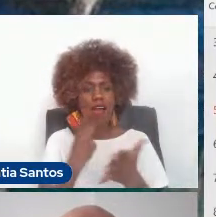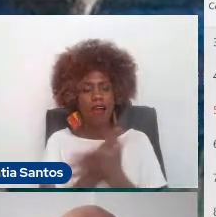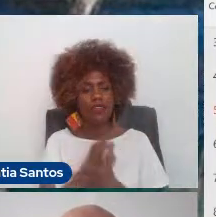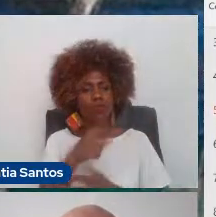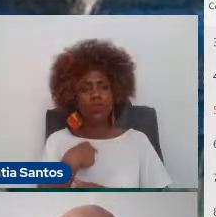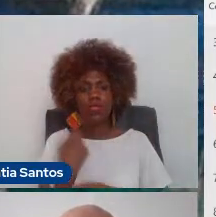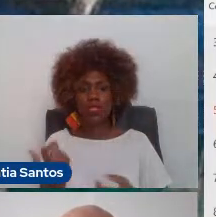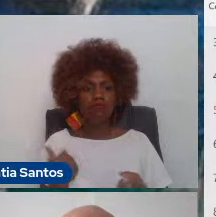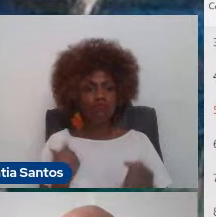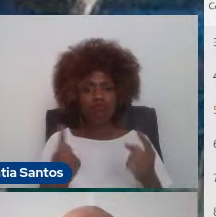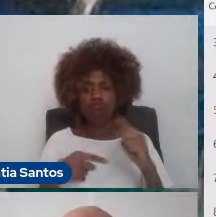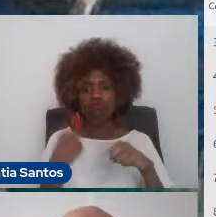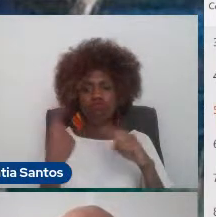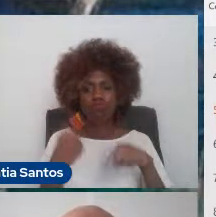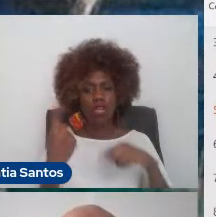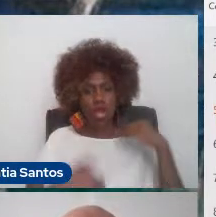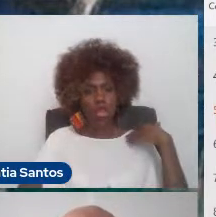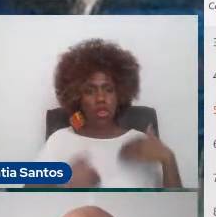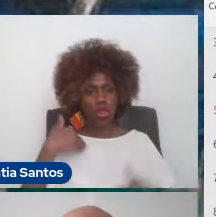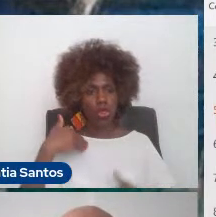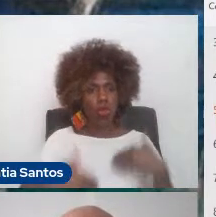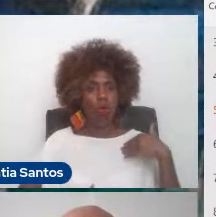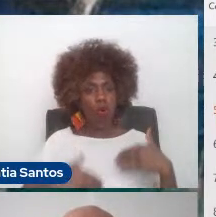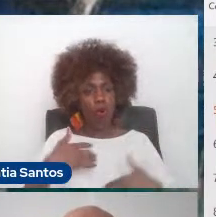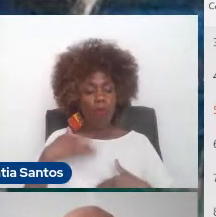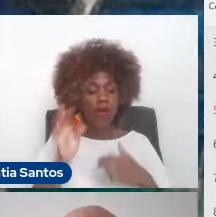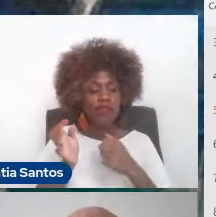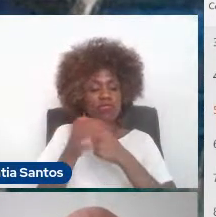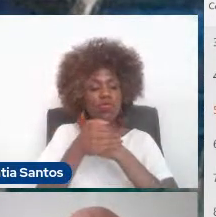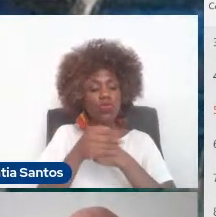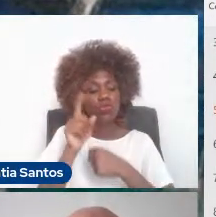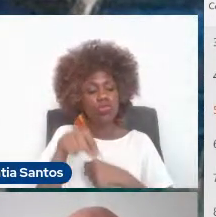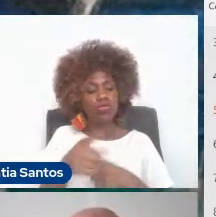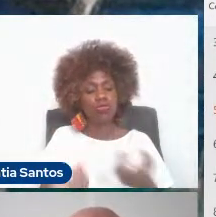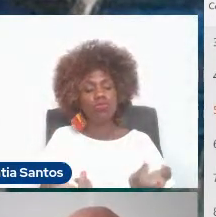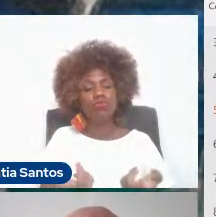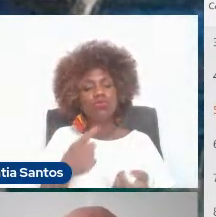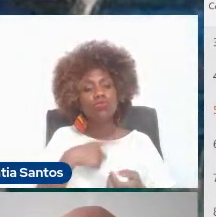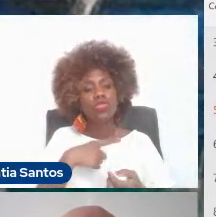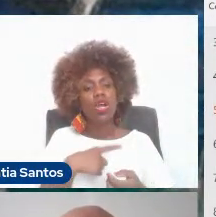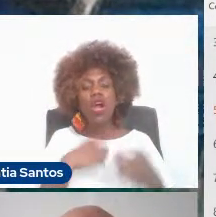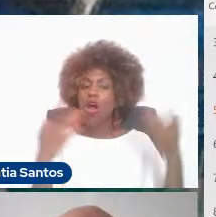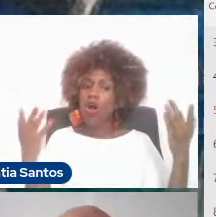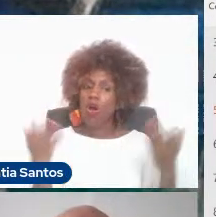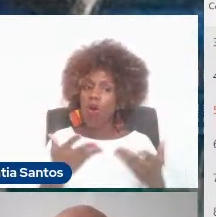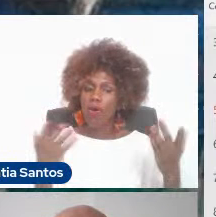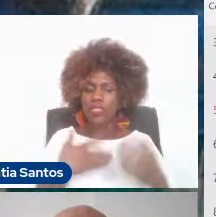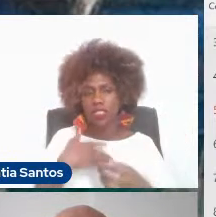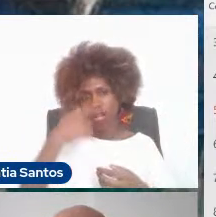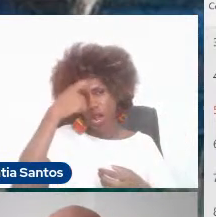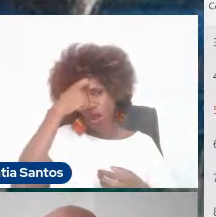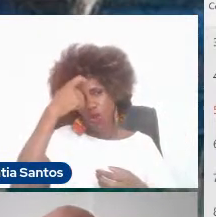funcionando bem no corpo. e isso é escondido. Então, hoje, onde se há um pouco mais de consciência,